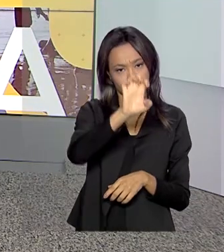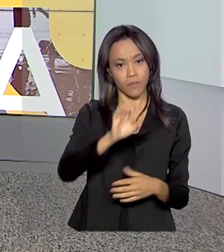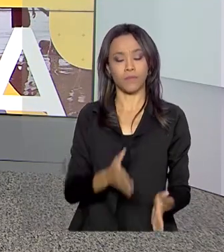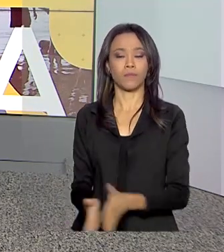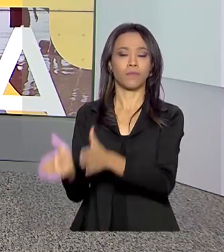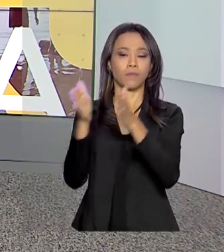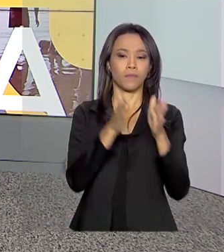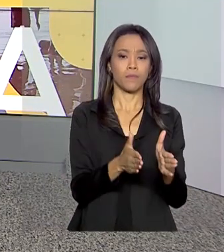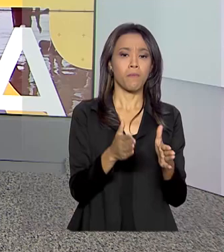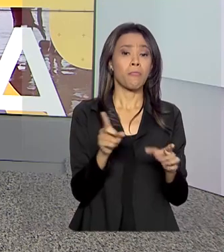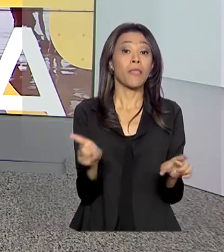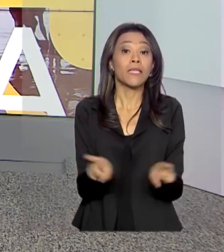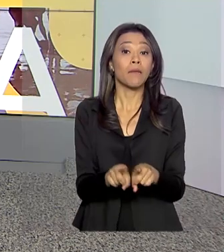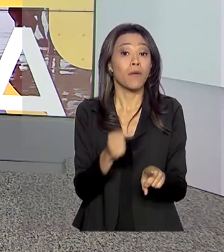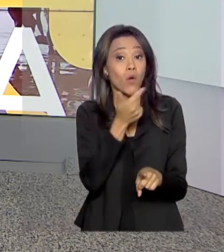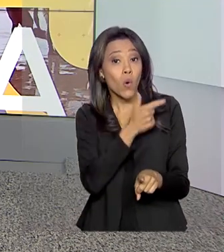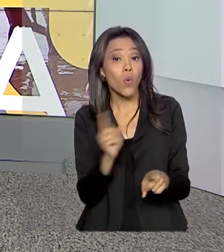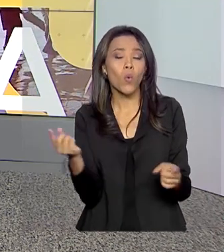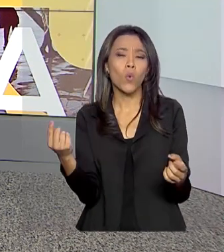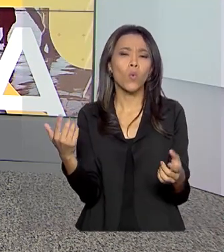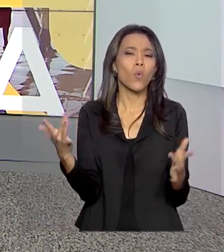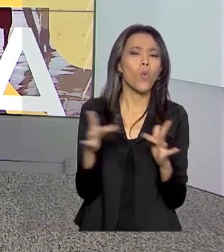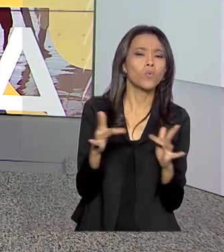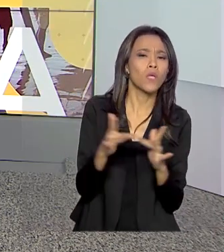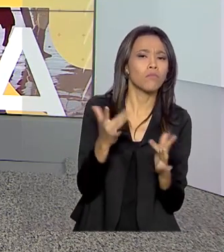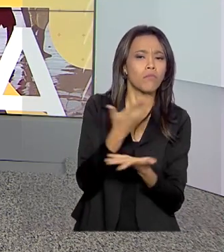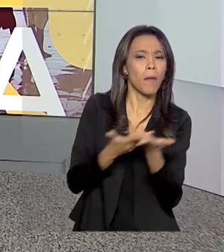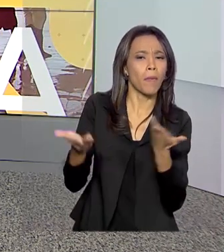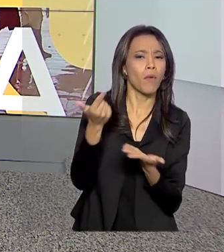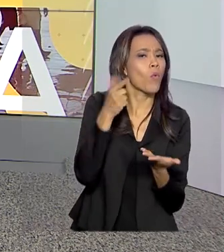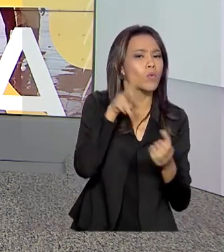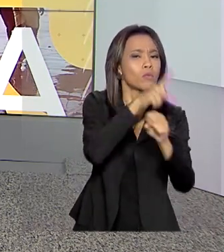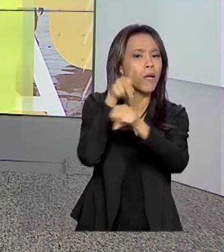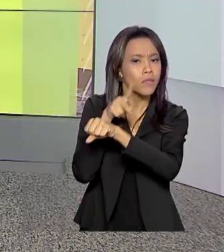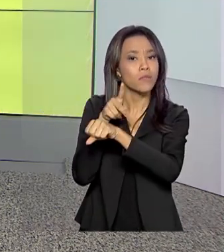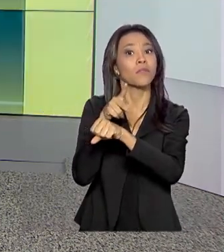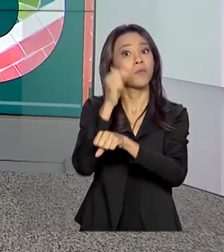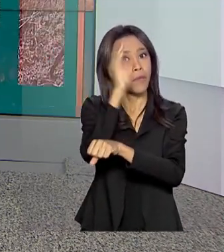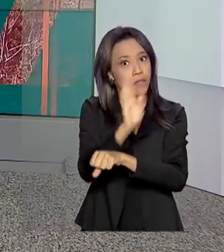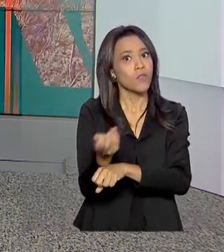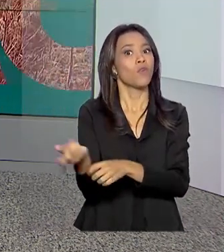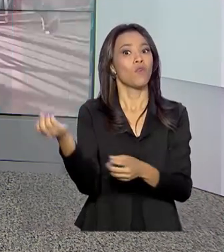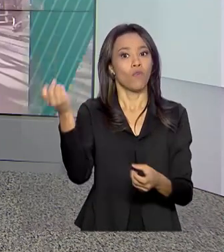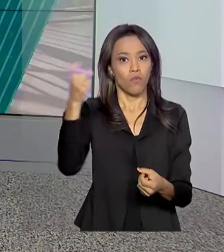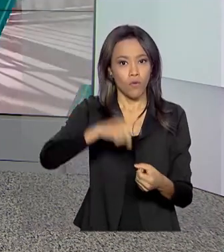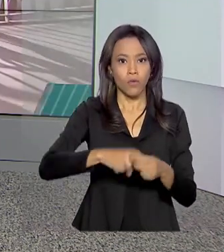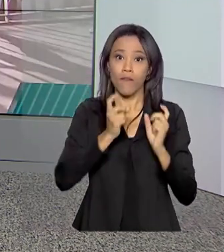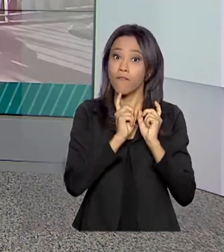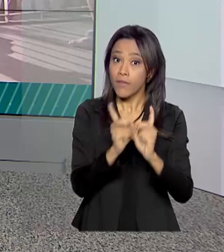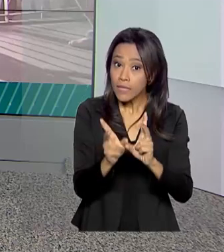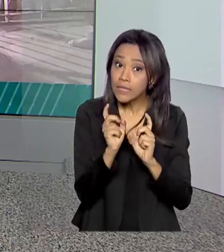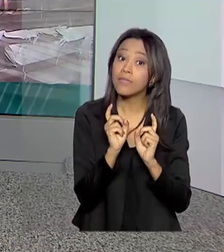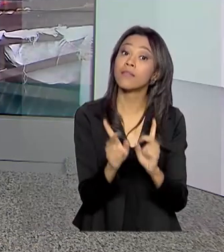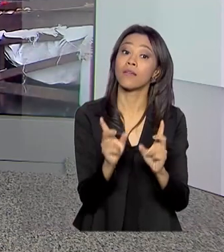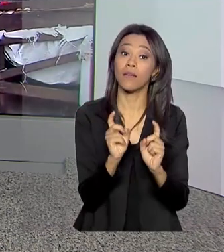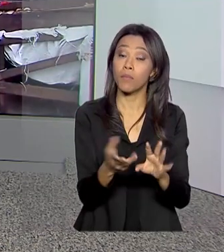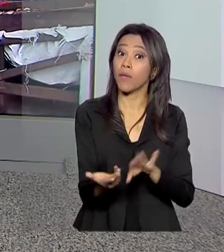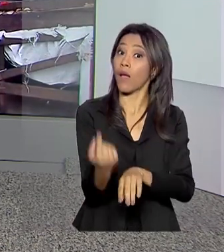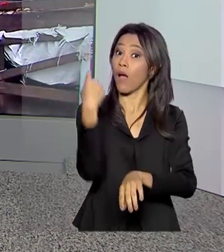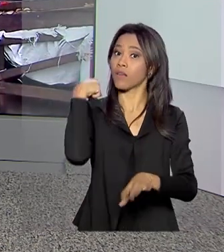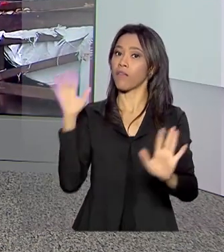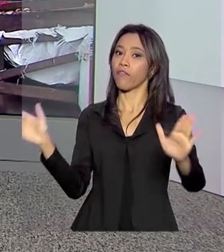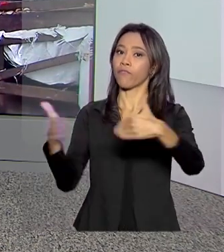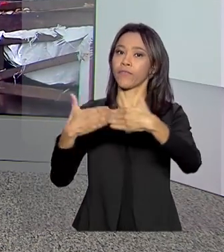E por falar na relação com outros países, o Brasil voltou a vender nossos produtos para mercados, que até então estavam